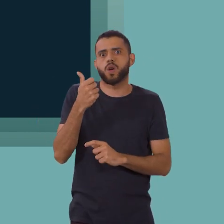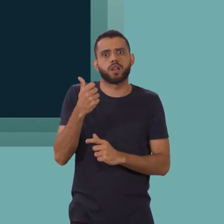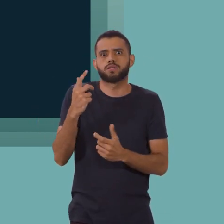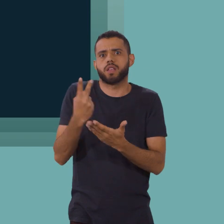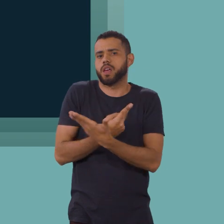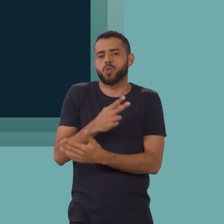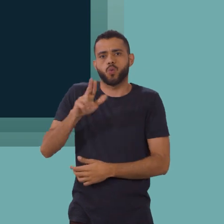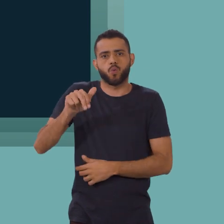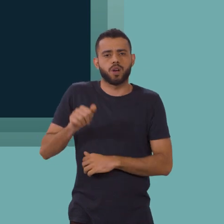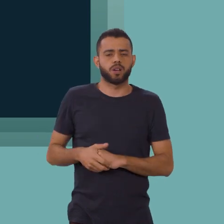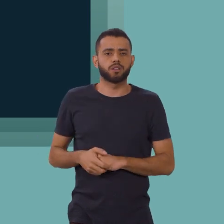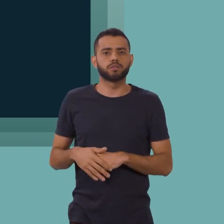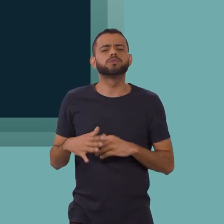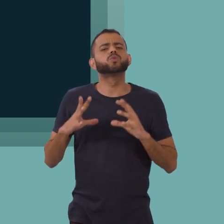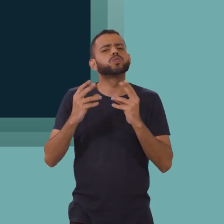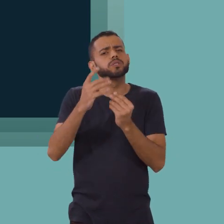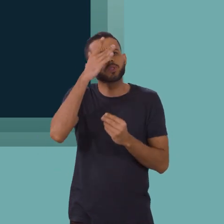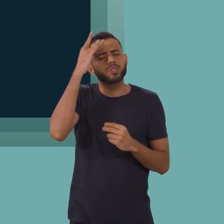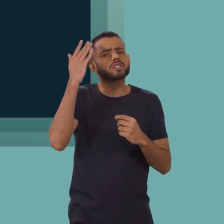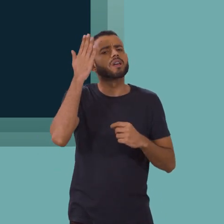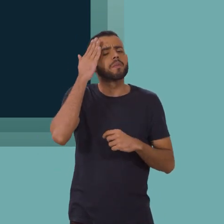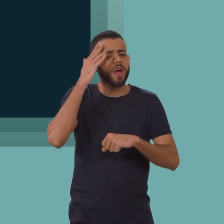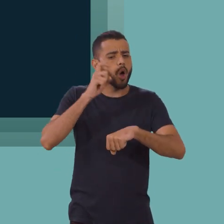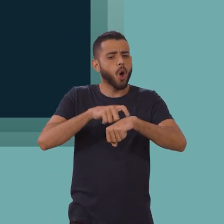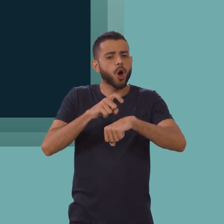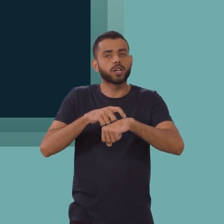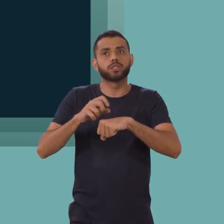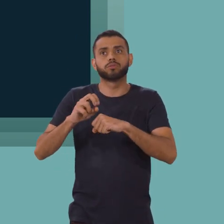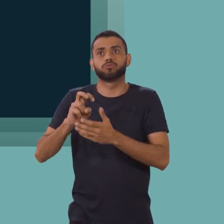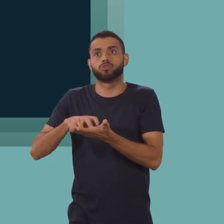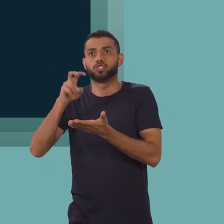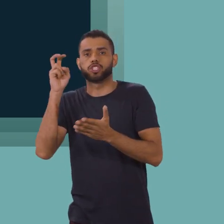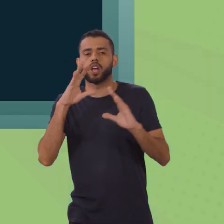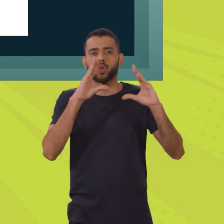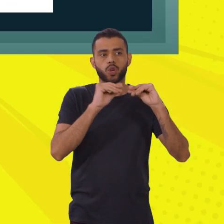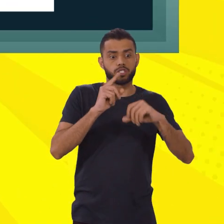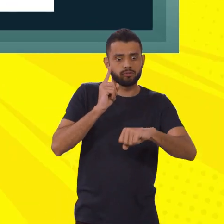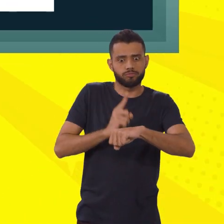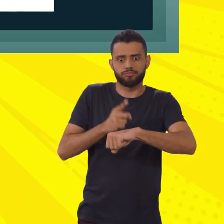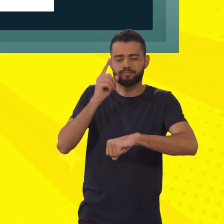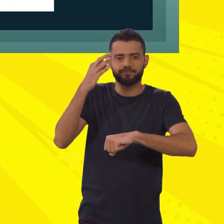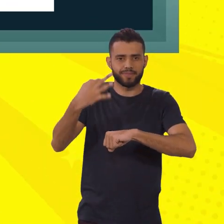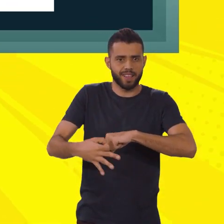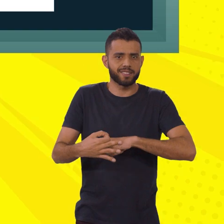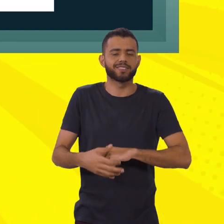todos podiam saber as horas do dia e da noite com muito mais precisão!